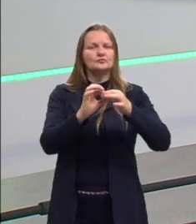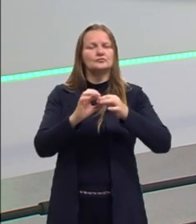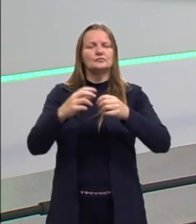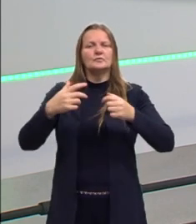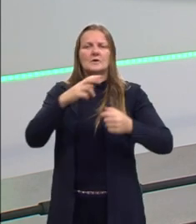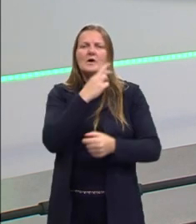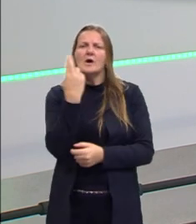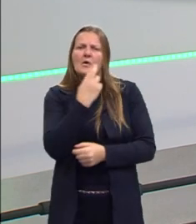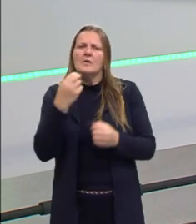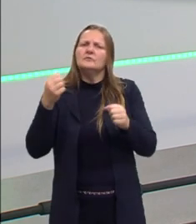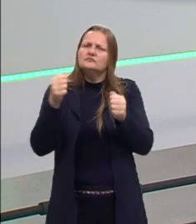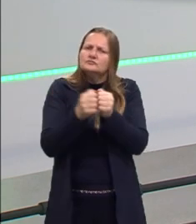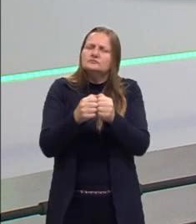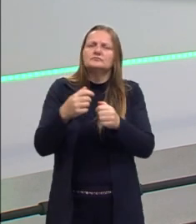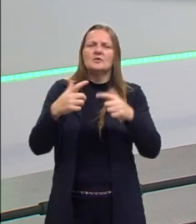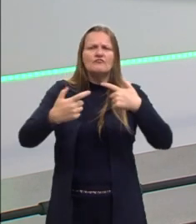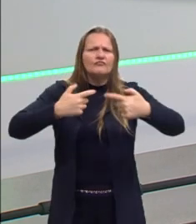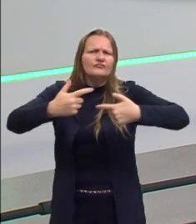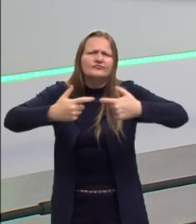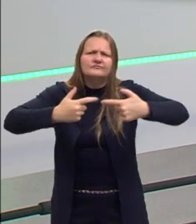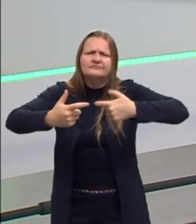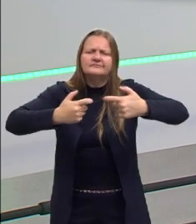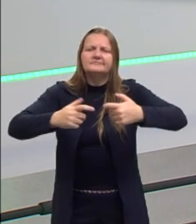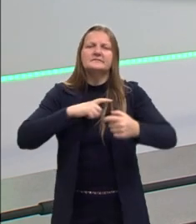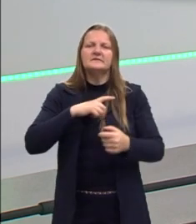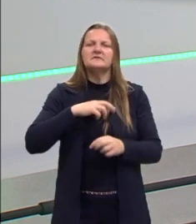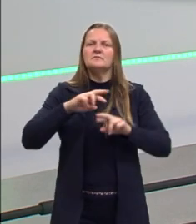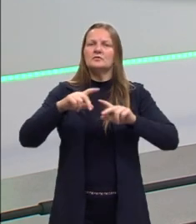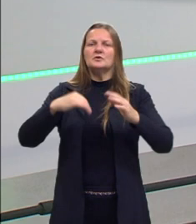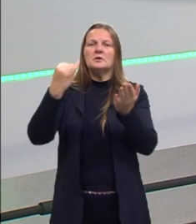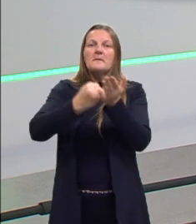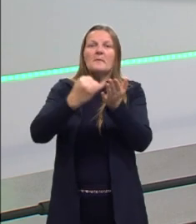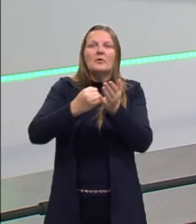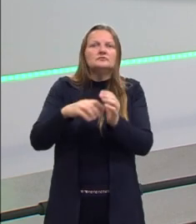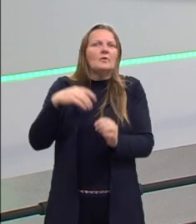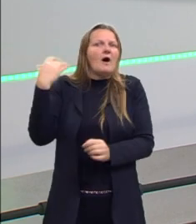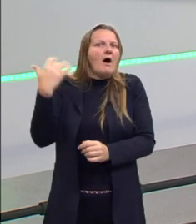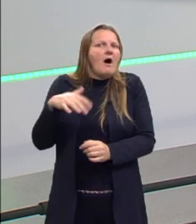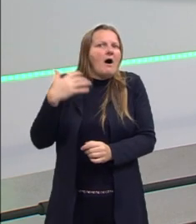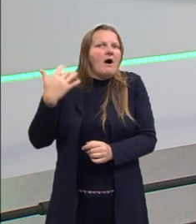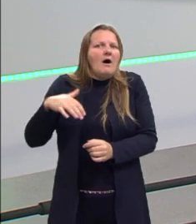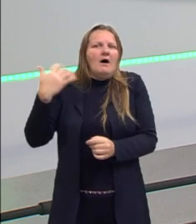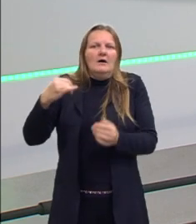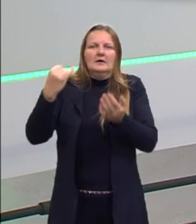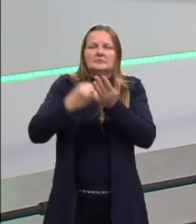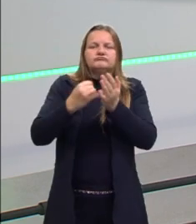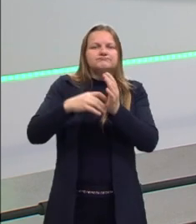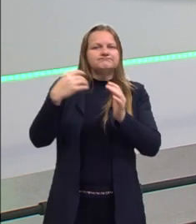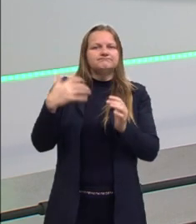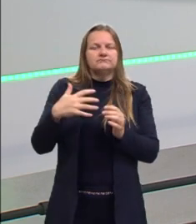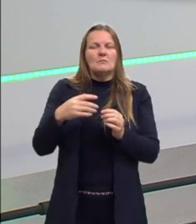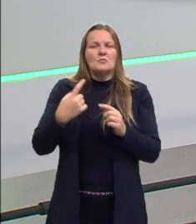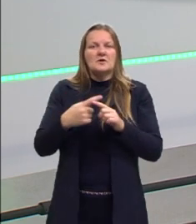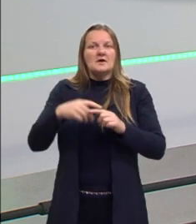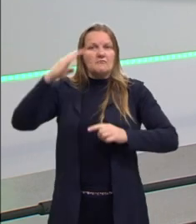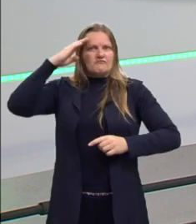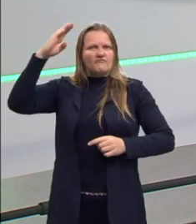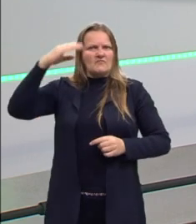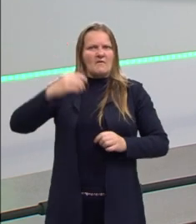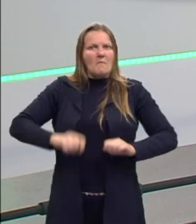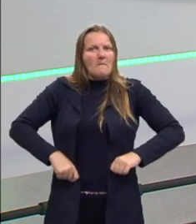Rússia entra na guerra e começa, então, a ter vários impostos muito altos para poder sustentar o exército.